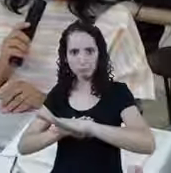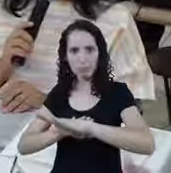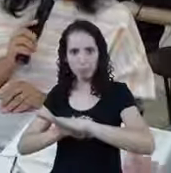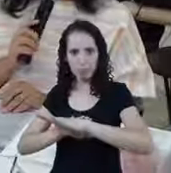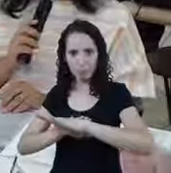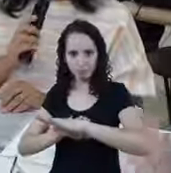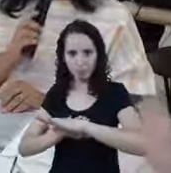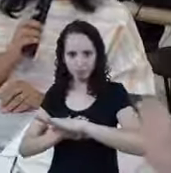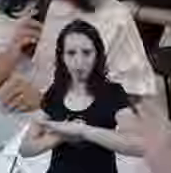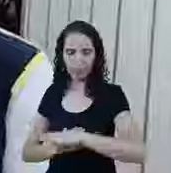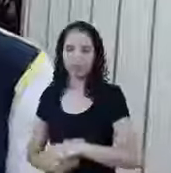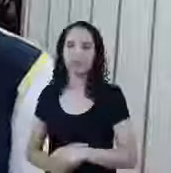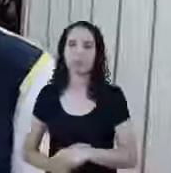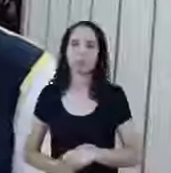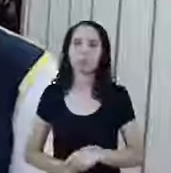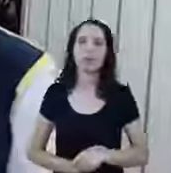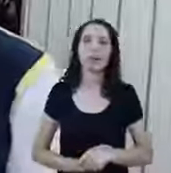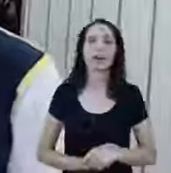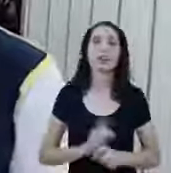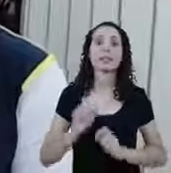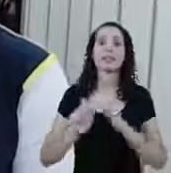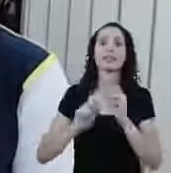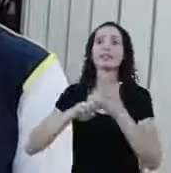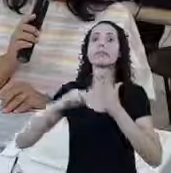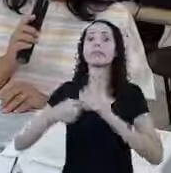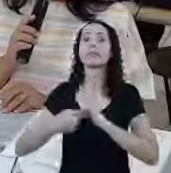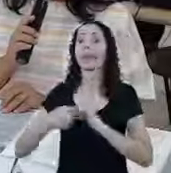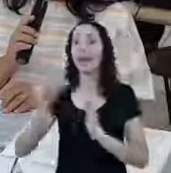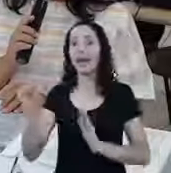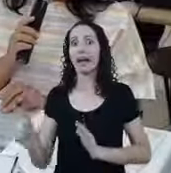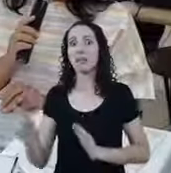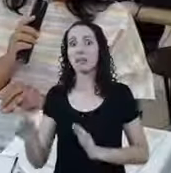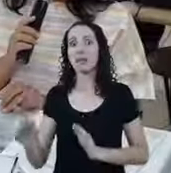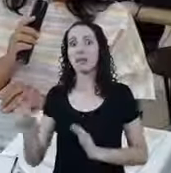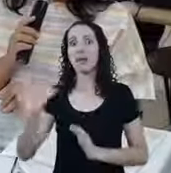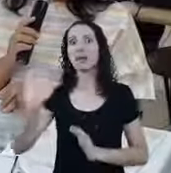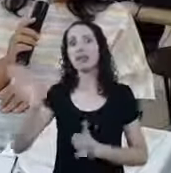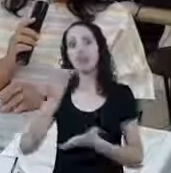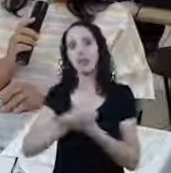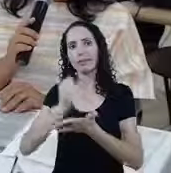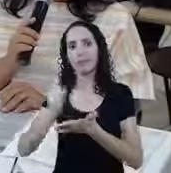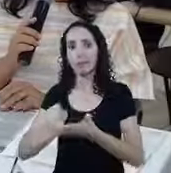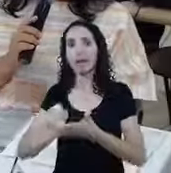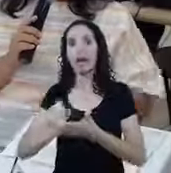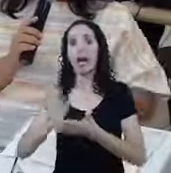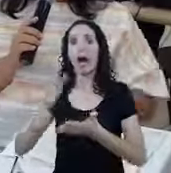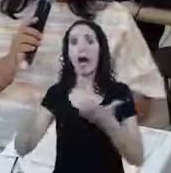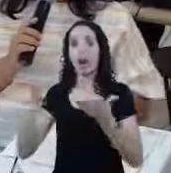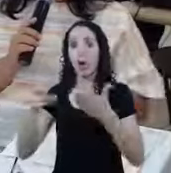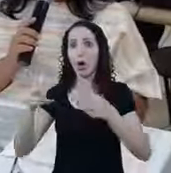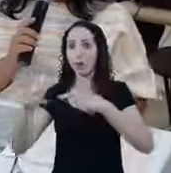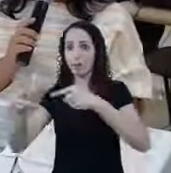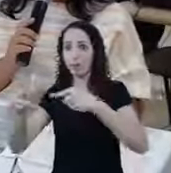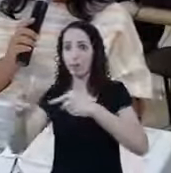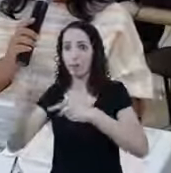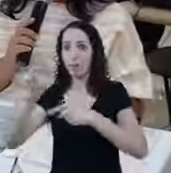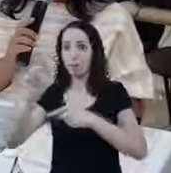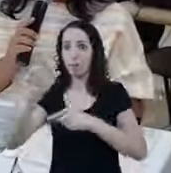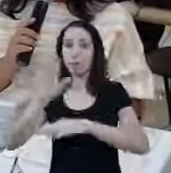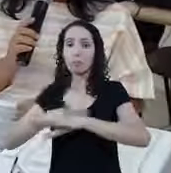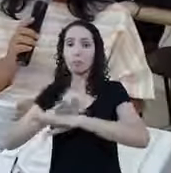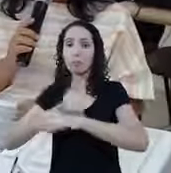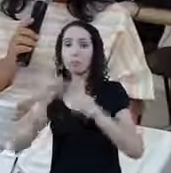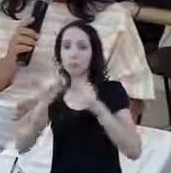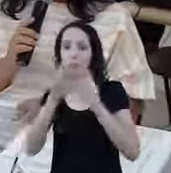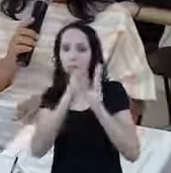São os relaxamentos Que saíram Sim São essas situações Então o trabalhador Formal Não tem direito Se ele está Com a redução Da carga